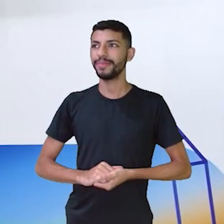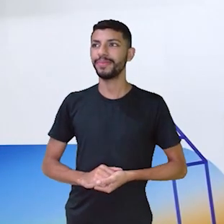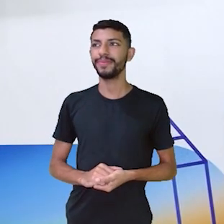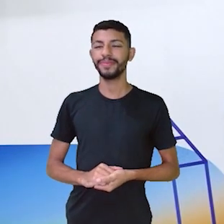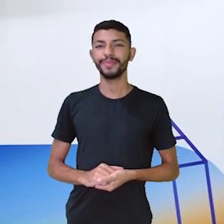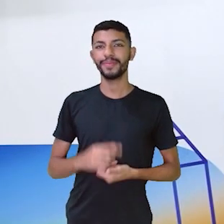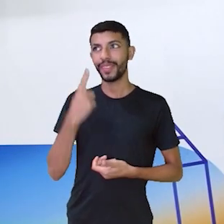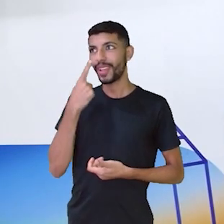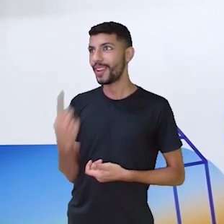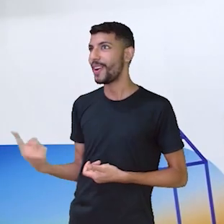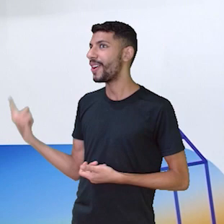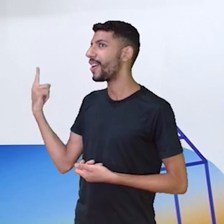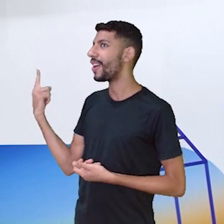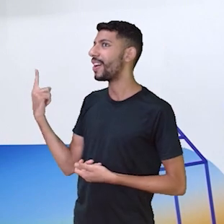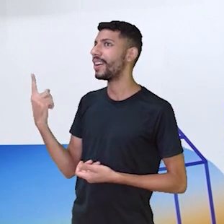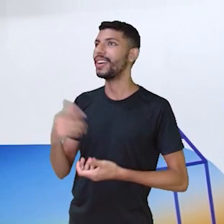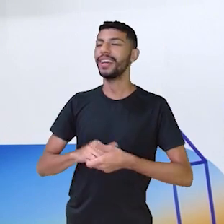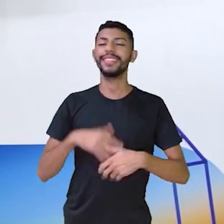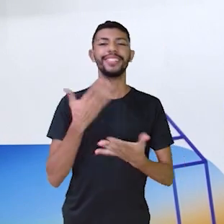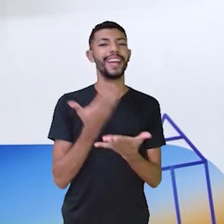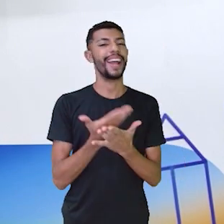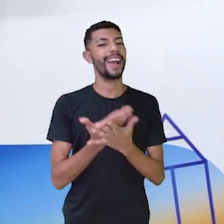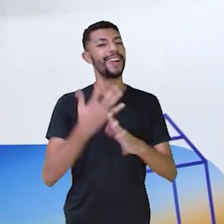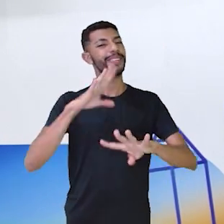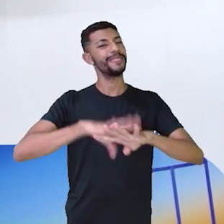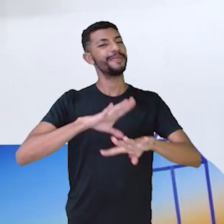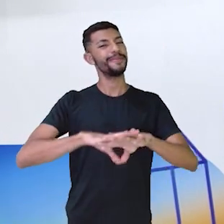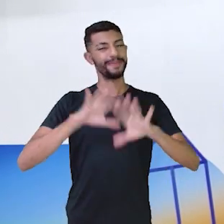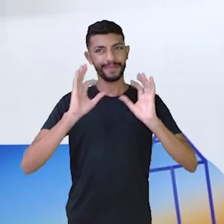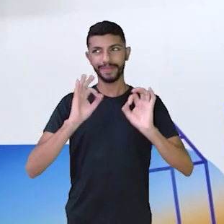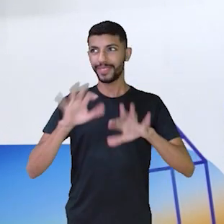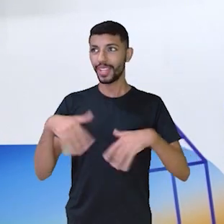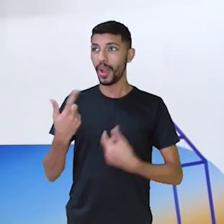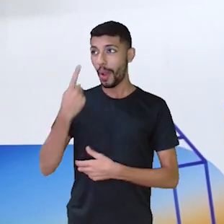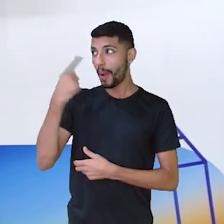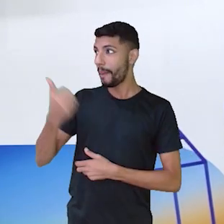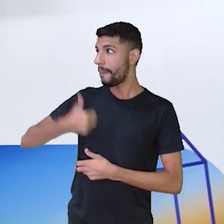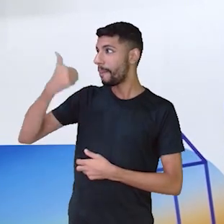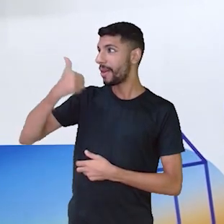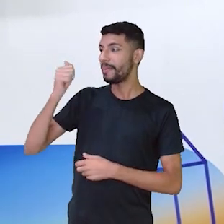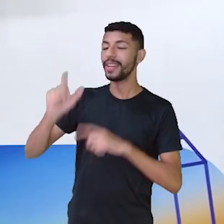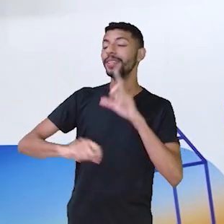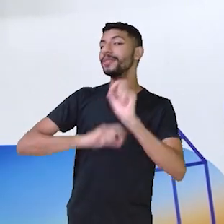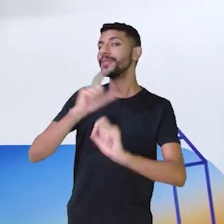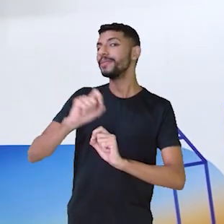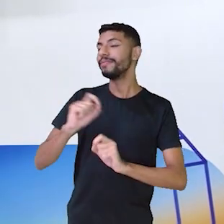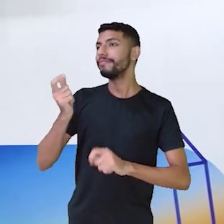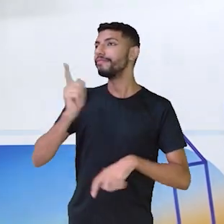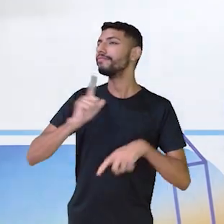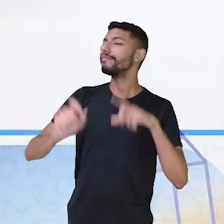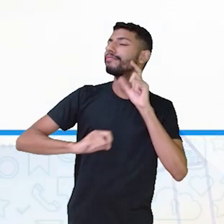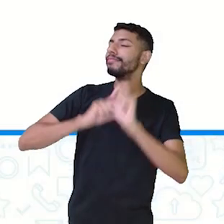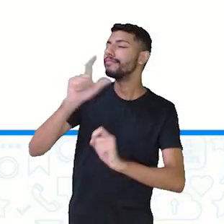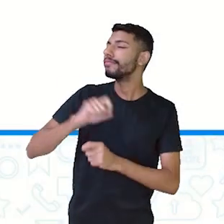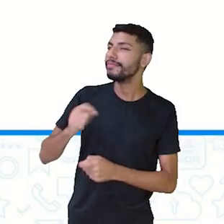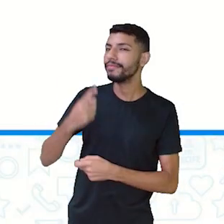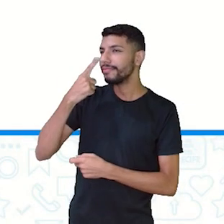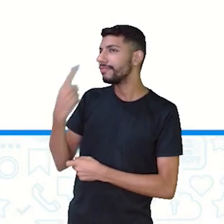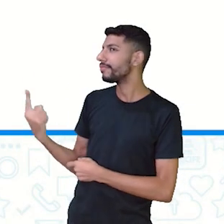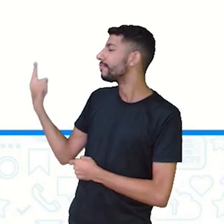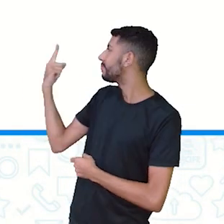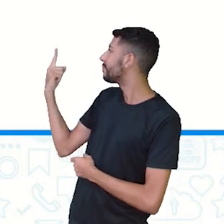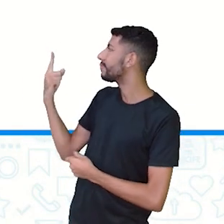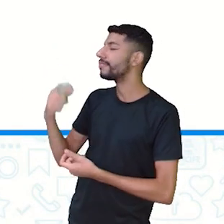Então, lá! A aula de matemática, vamos para o nosso primeiro probleminha. O que é que temos aqui no nosso primeiro problema?